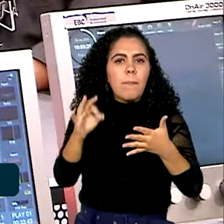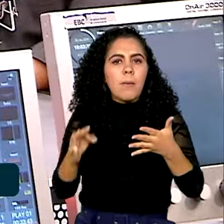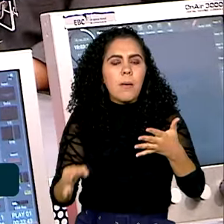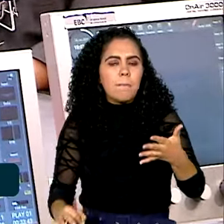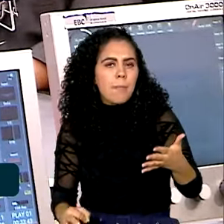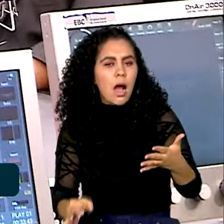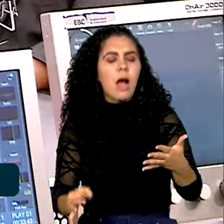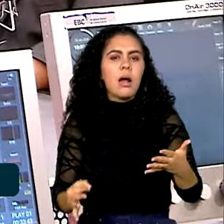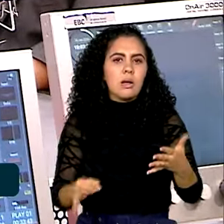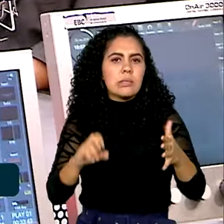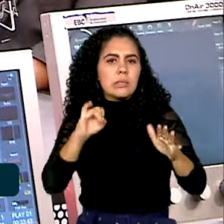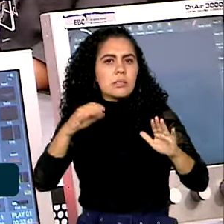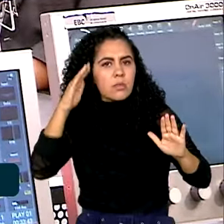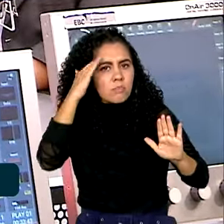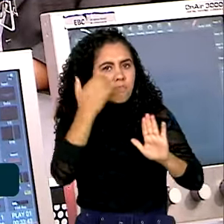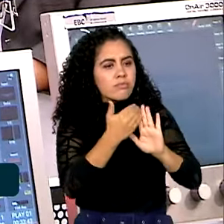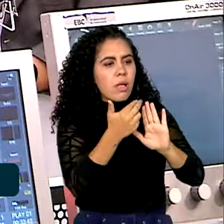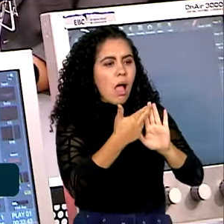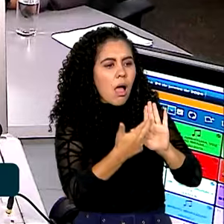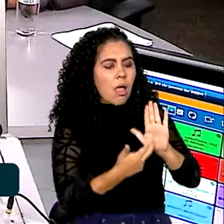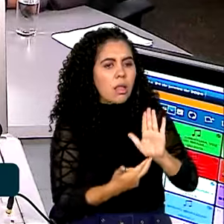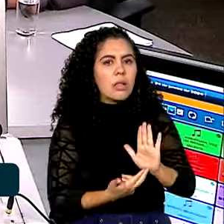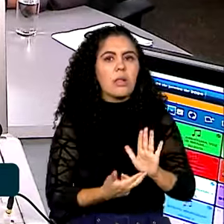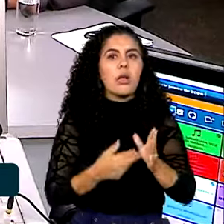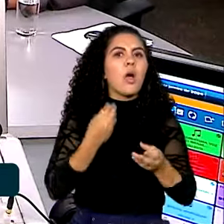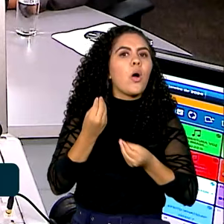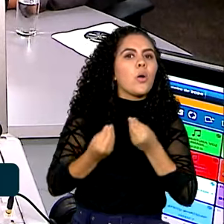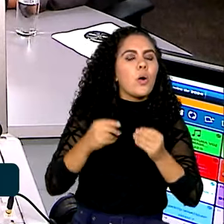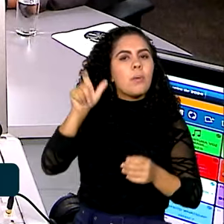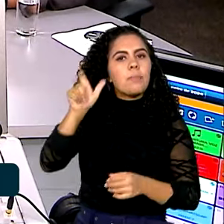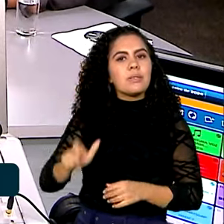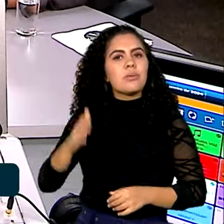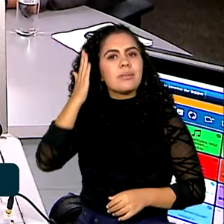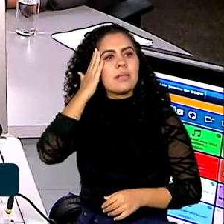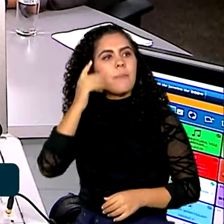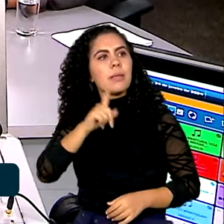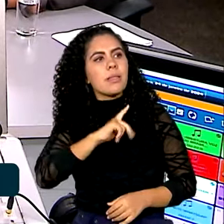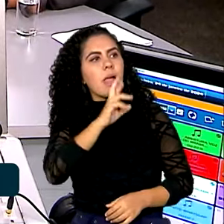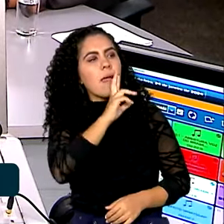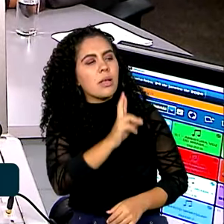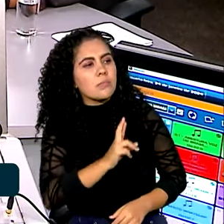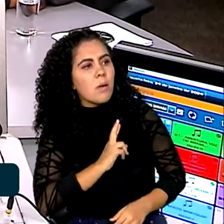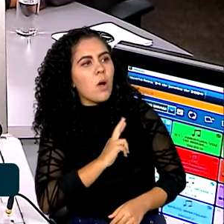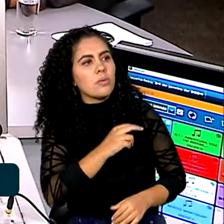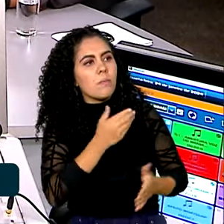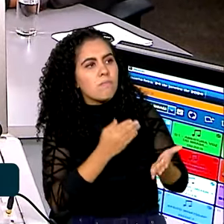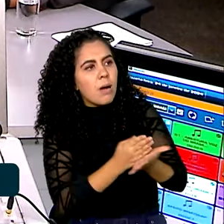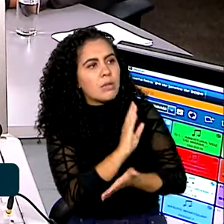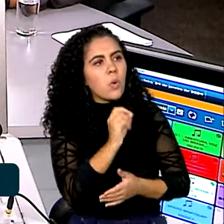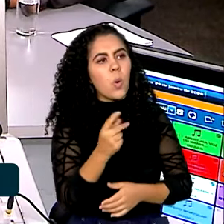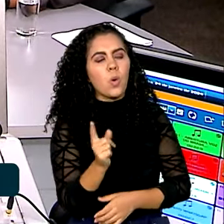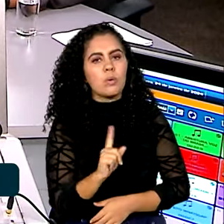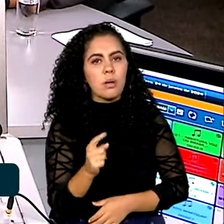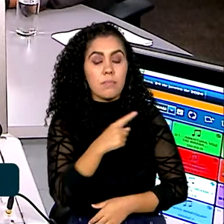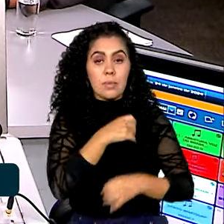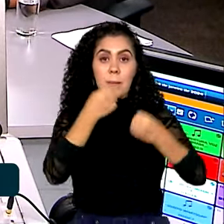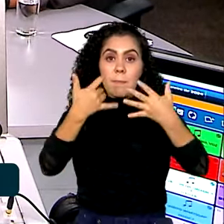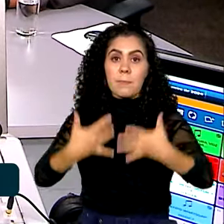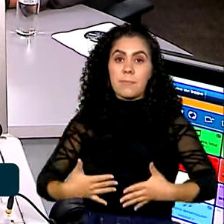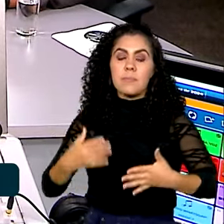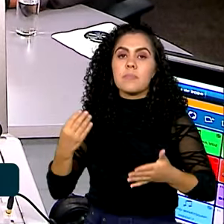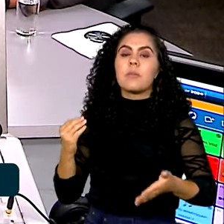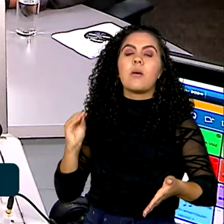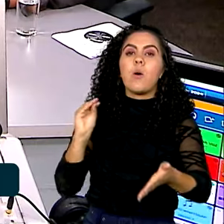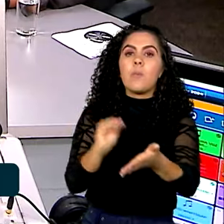colocou aqui? E quando a pessoa vai saber se teve a solicitação atendida ou não? No caso do Cade Único, a pessoa vai ter que colocar o número NIS dela. Então,